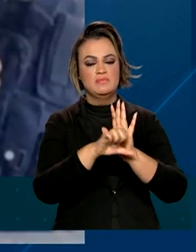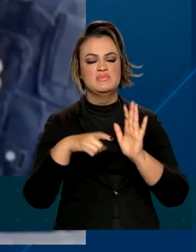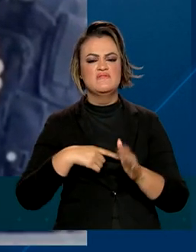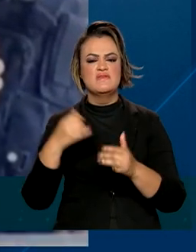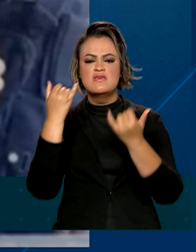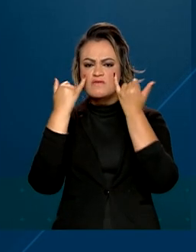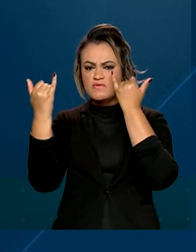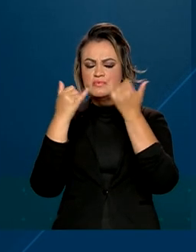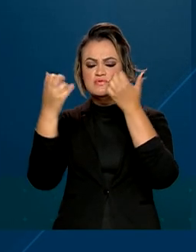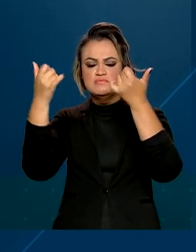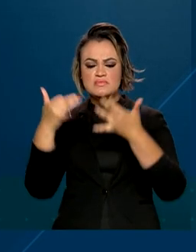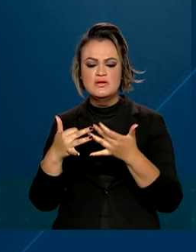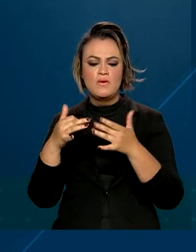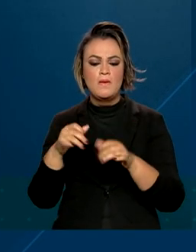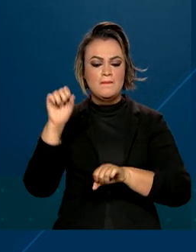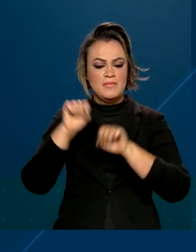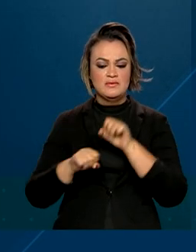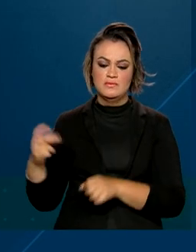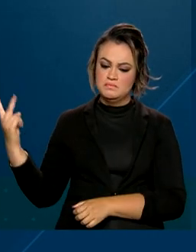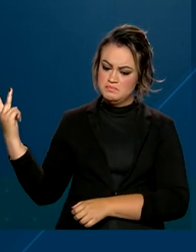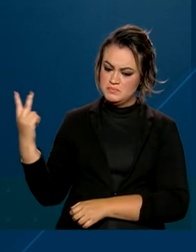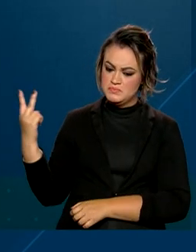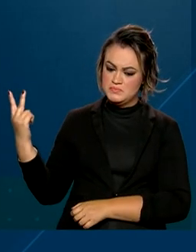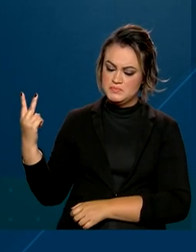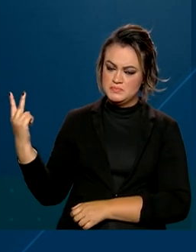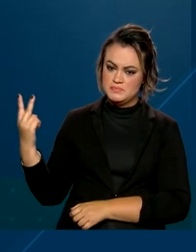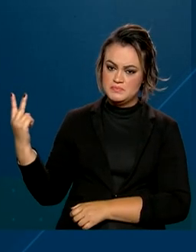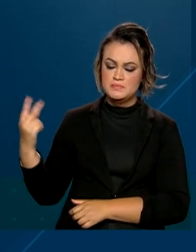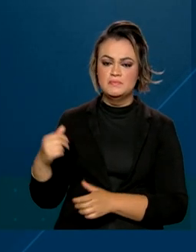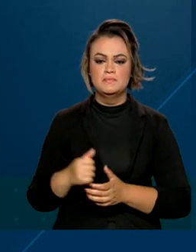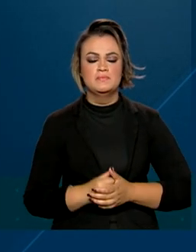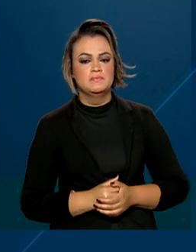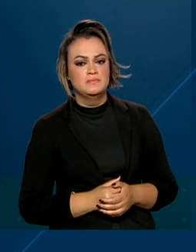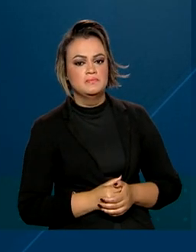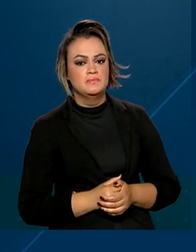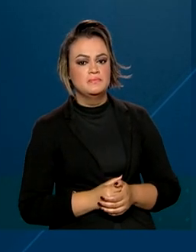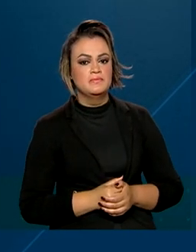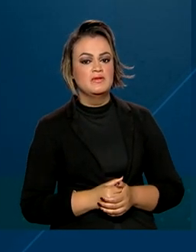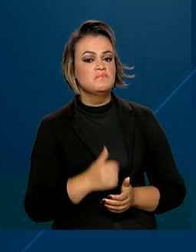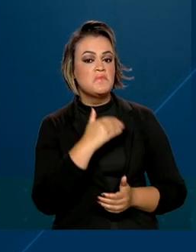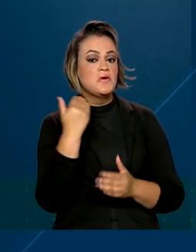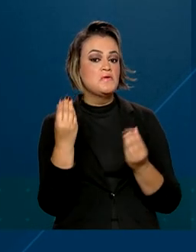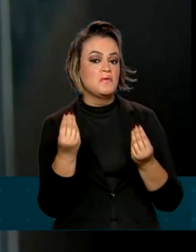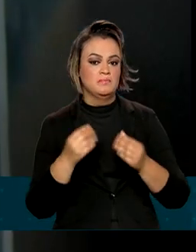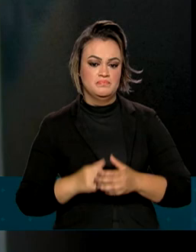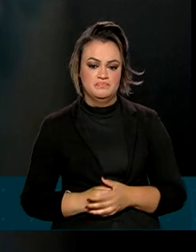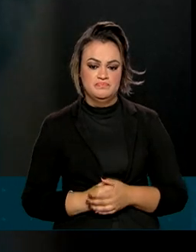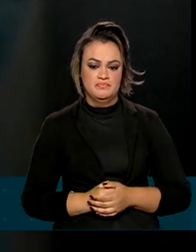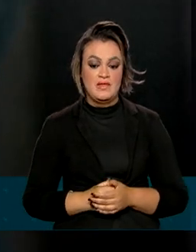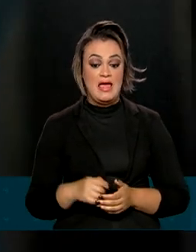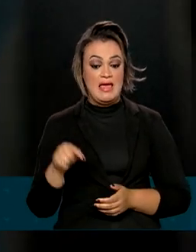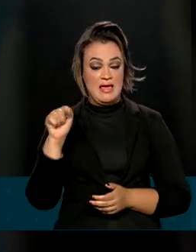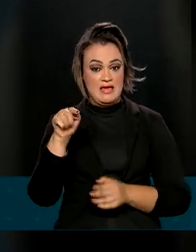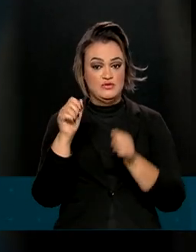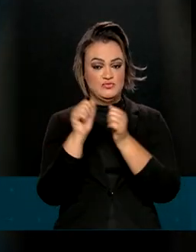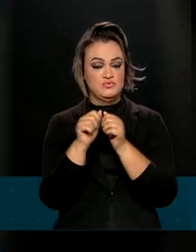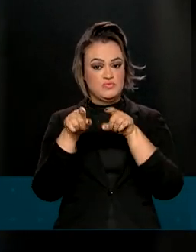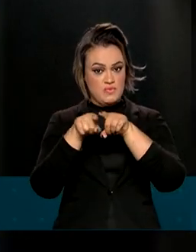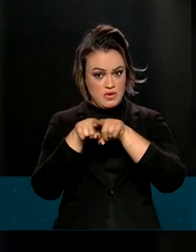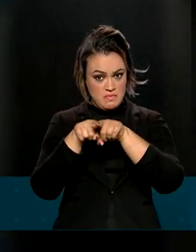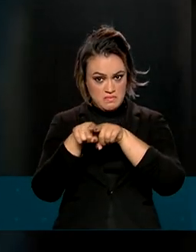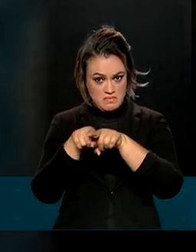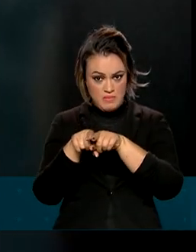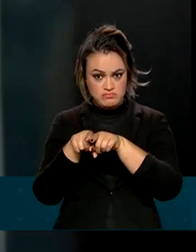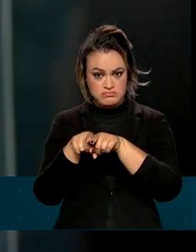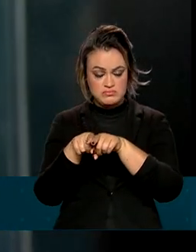detalhes como o indigenista Bruno Araújo Pereira e o jornalista britânico Dom Filipes morreram. Ele e o irmão, Osenei da